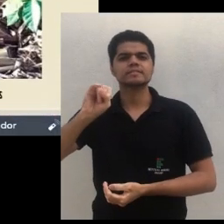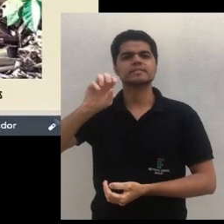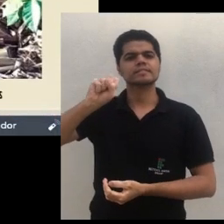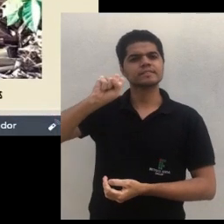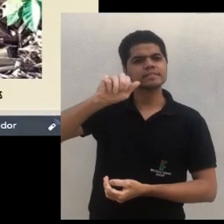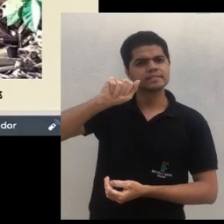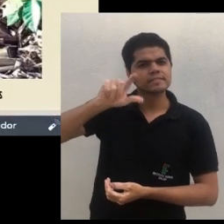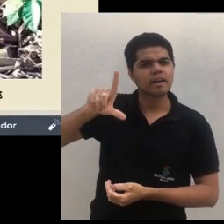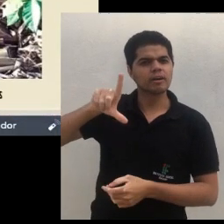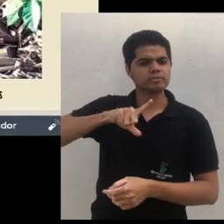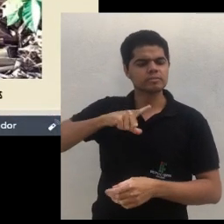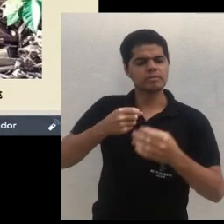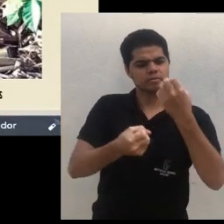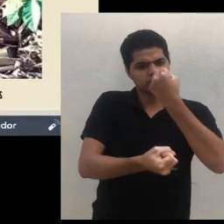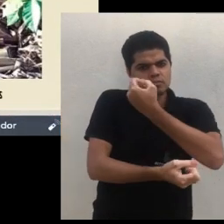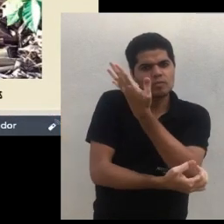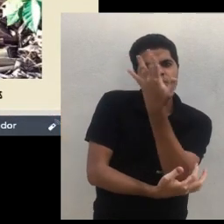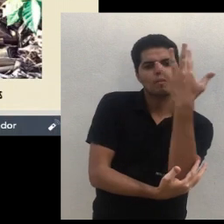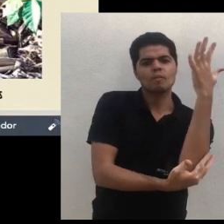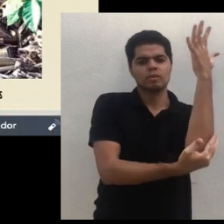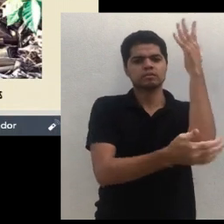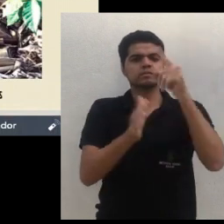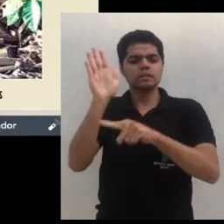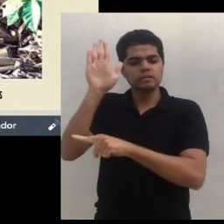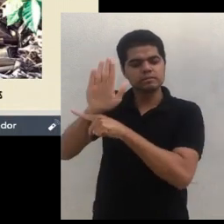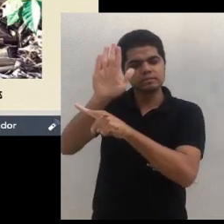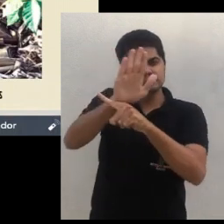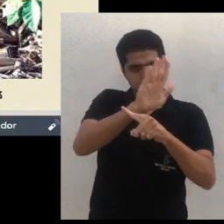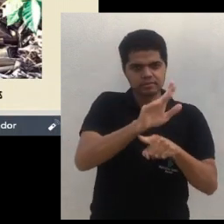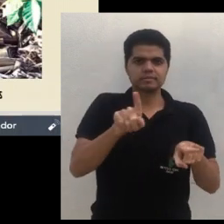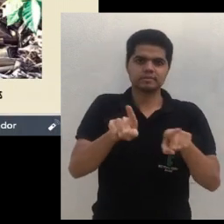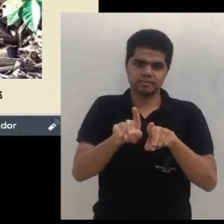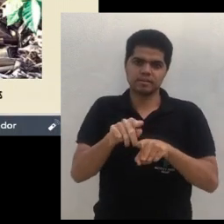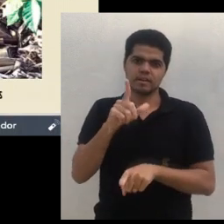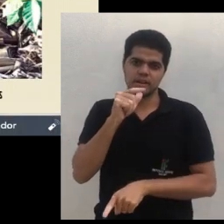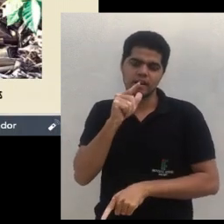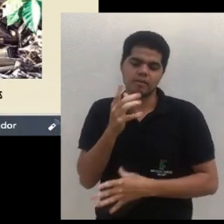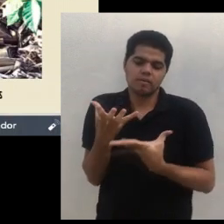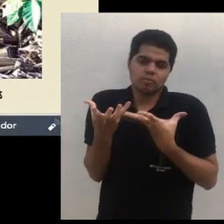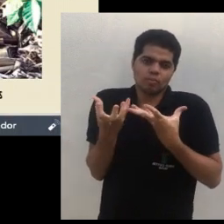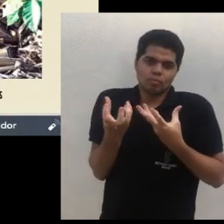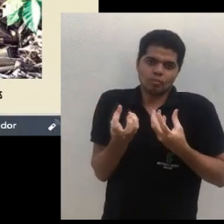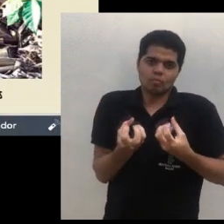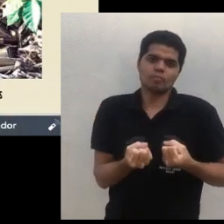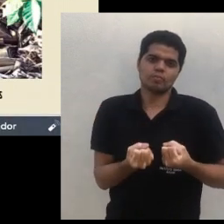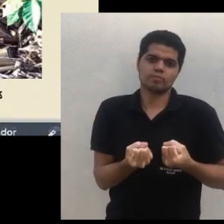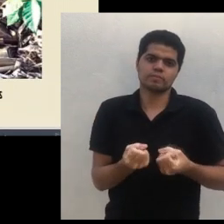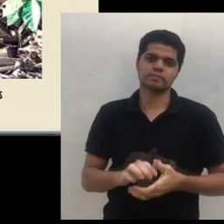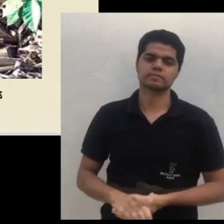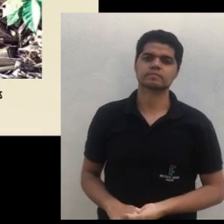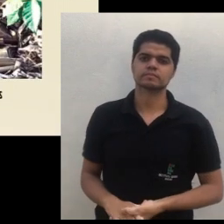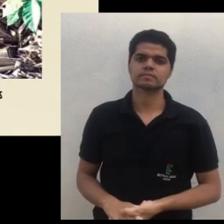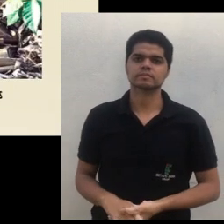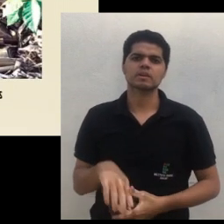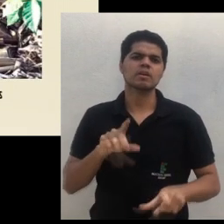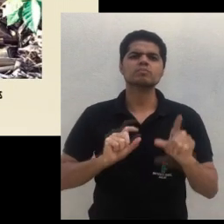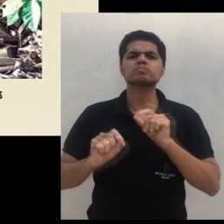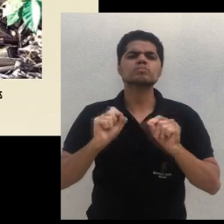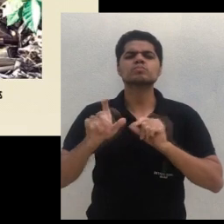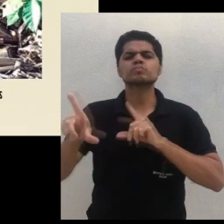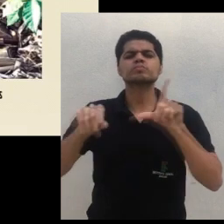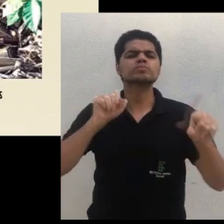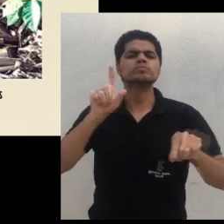Aí qual espécie eu vou escolher Então eu tenho espécies anuais eu tenho espécies